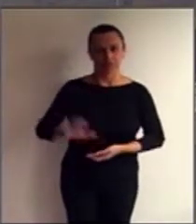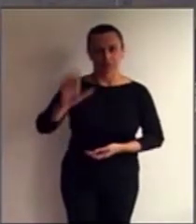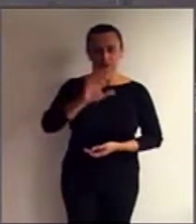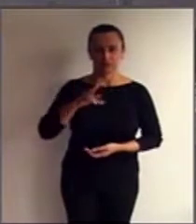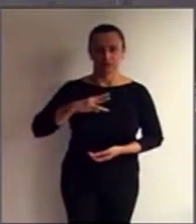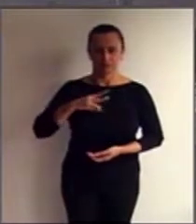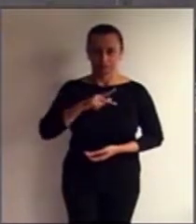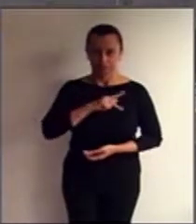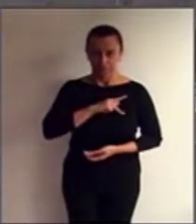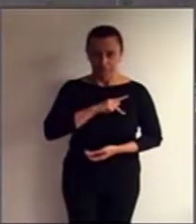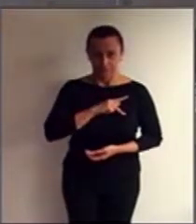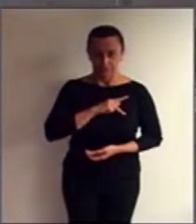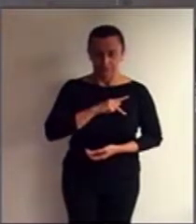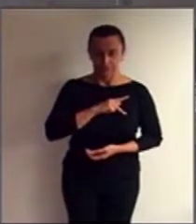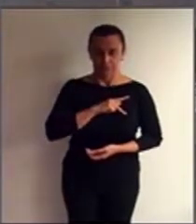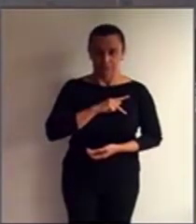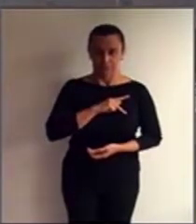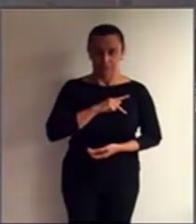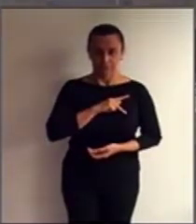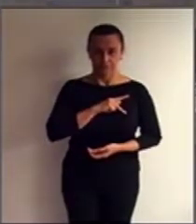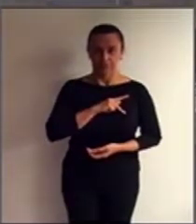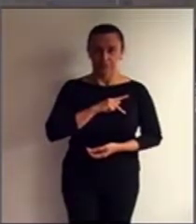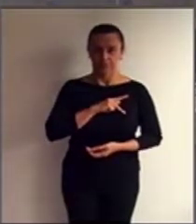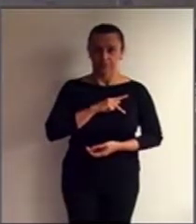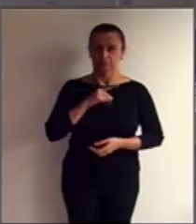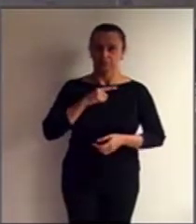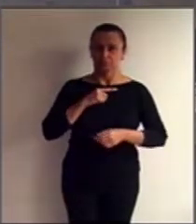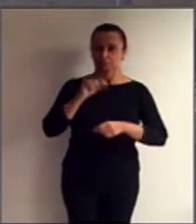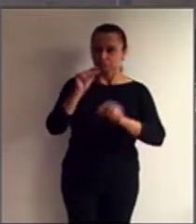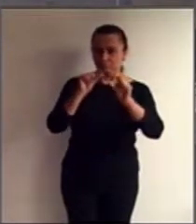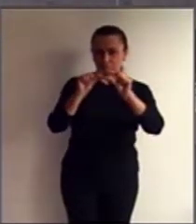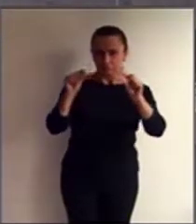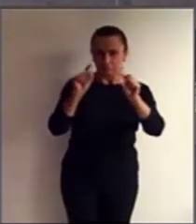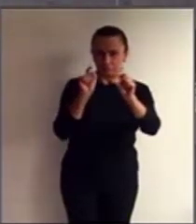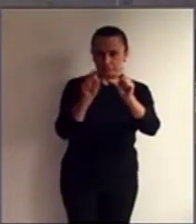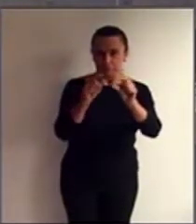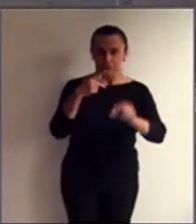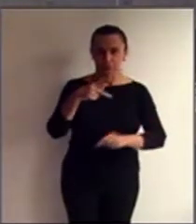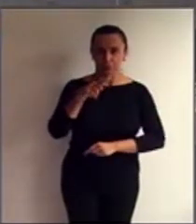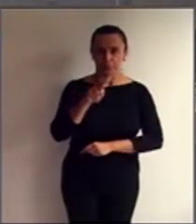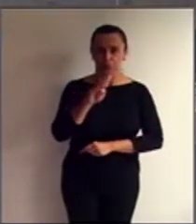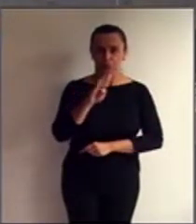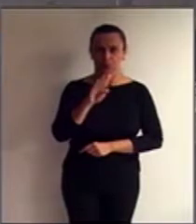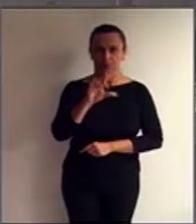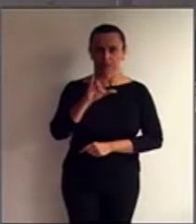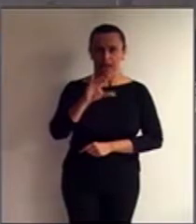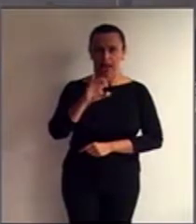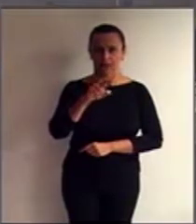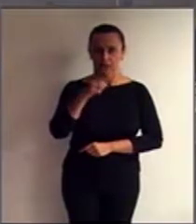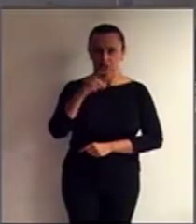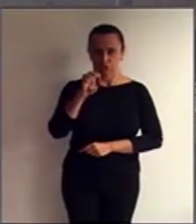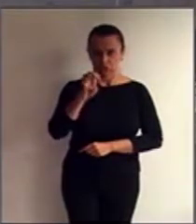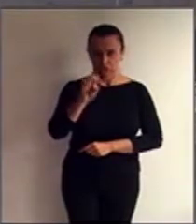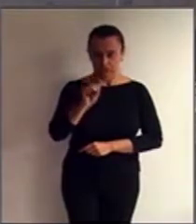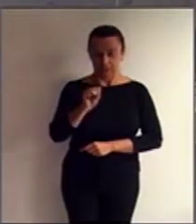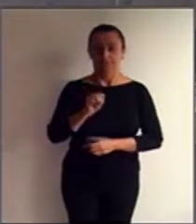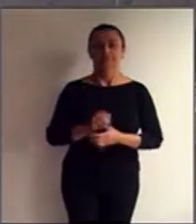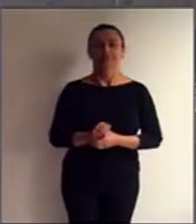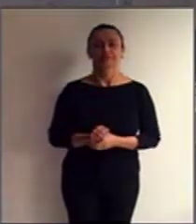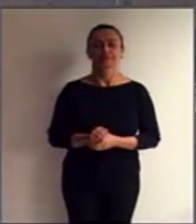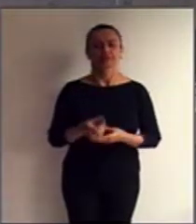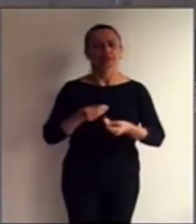Ministério Público, na janelinha Publicações, e visa a levar a